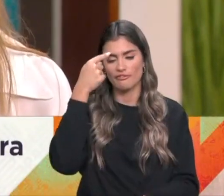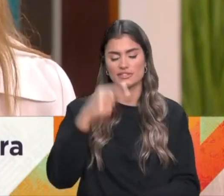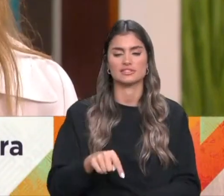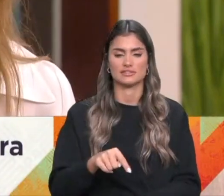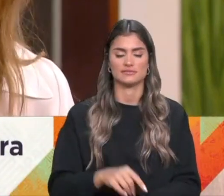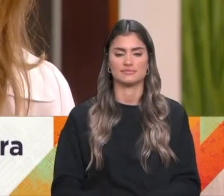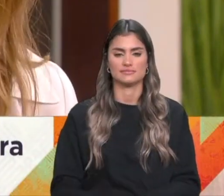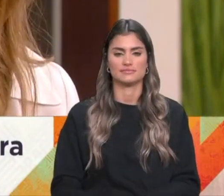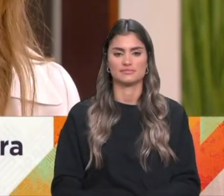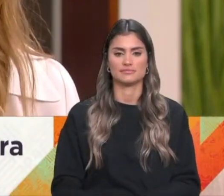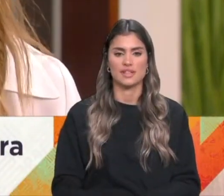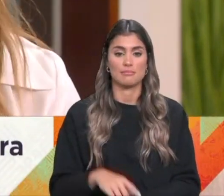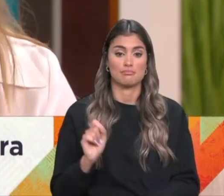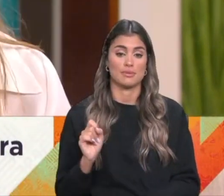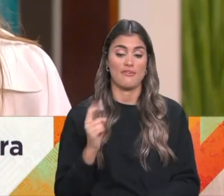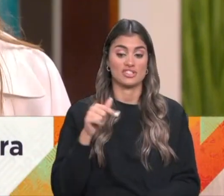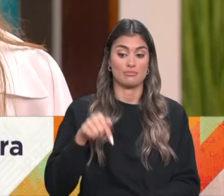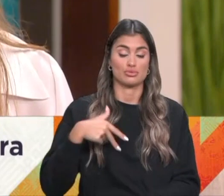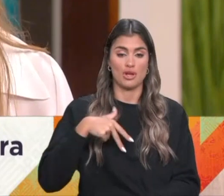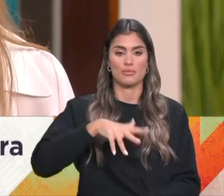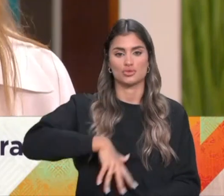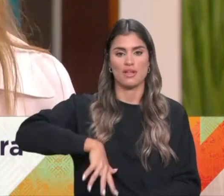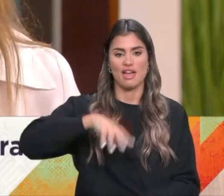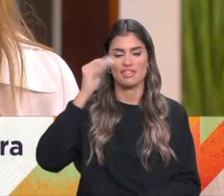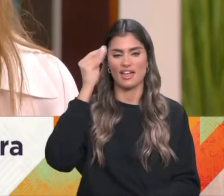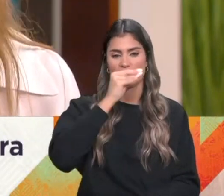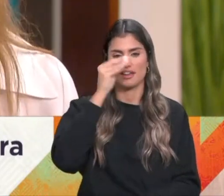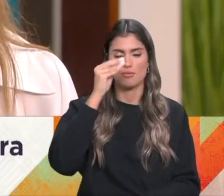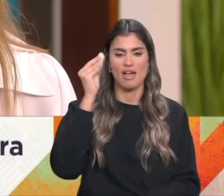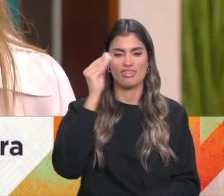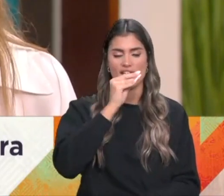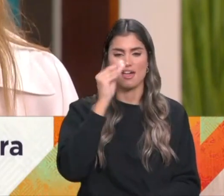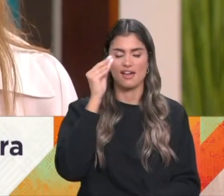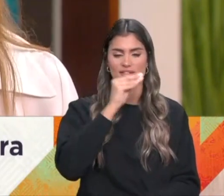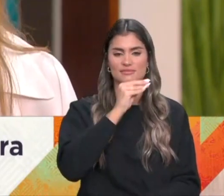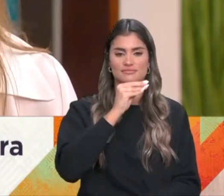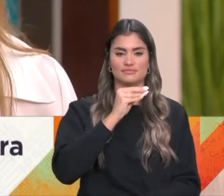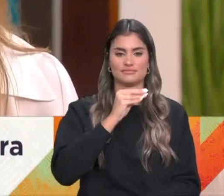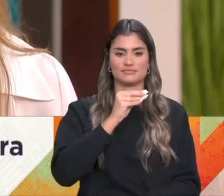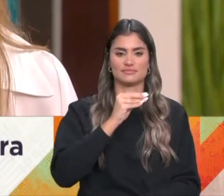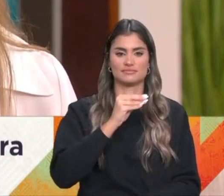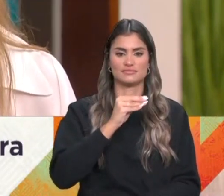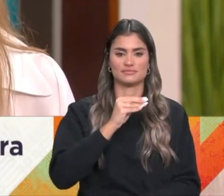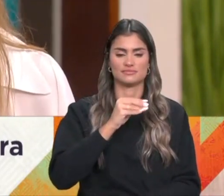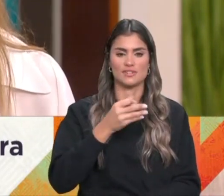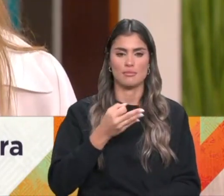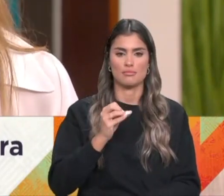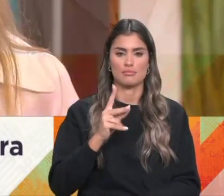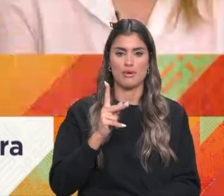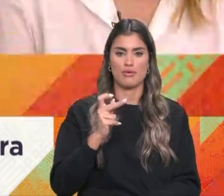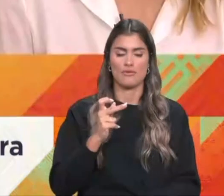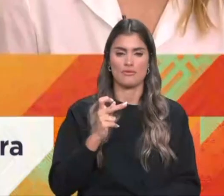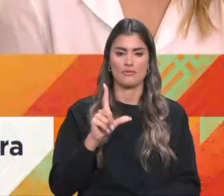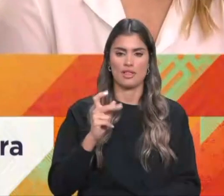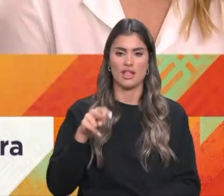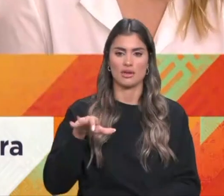de ser a pioneira em Portugal, está numa zona rural, portanto, está numa aldeia, que é o Conselho da Pobre de Lanhoso. Está no sítio certo.